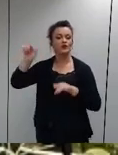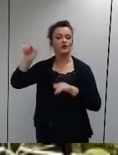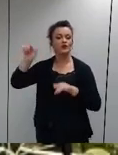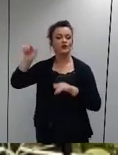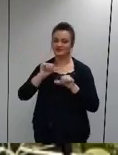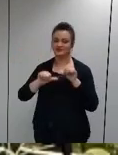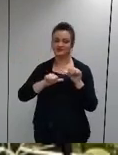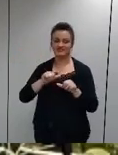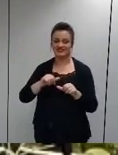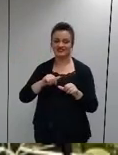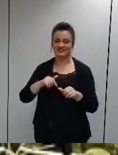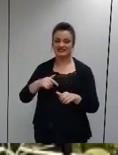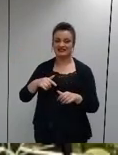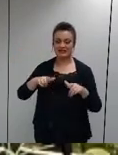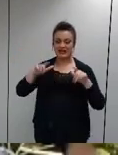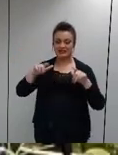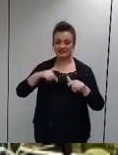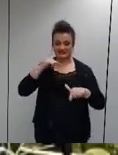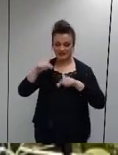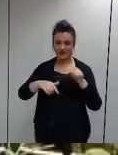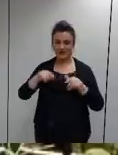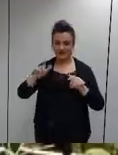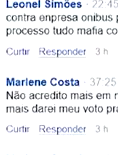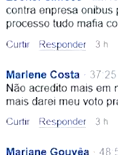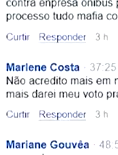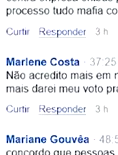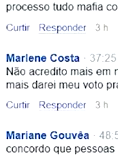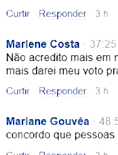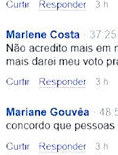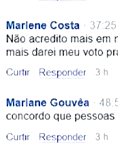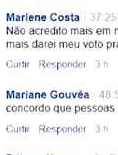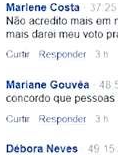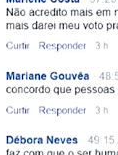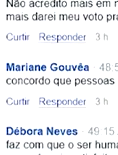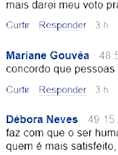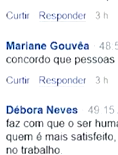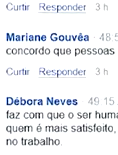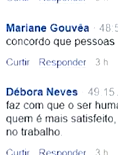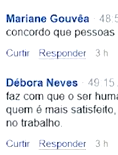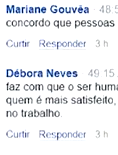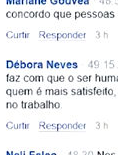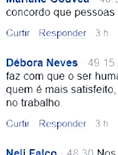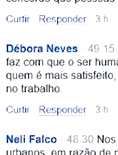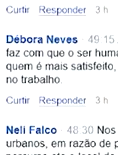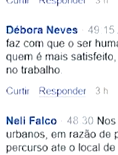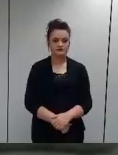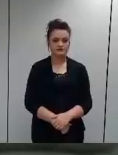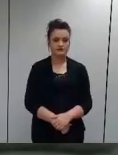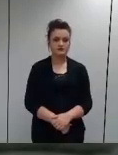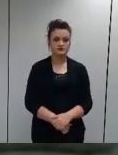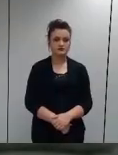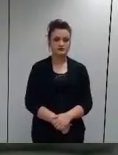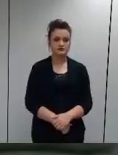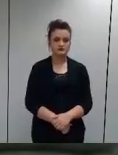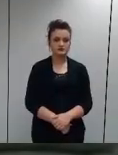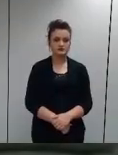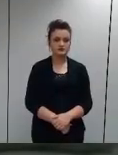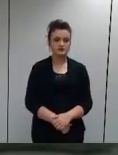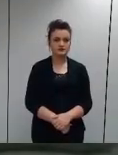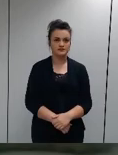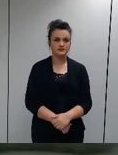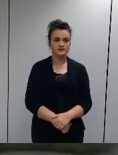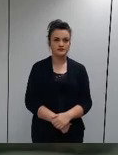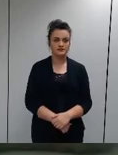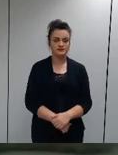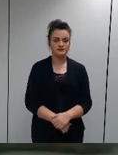você entrega do que um local físico para onde você vai. Quem acompanhou o evento pelas redes sociais pôde deixar comentários e fazer